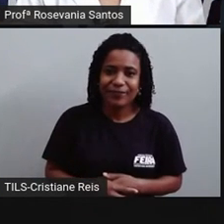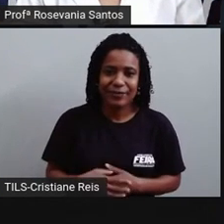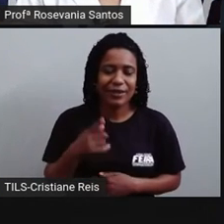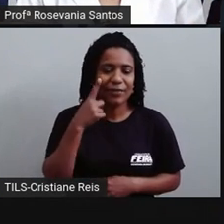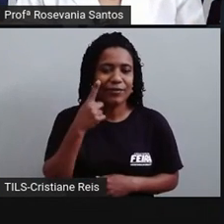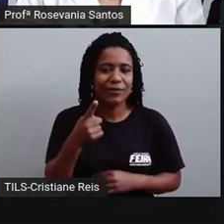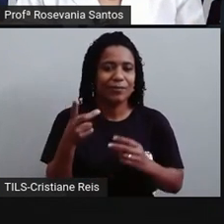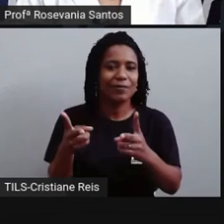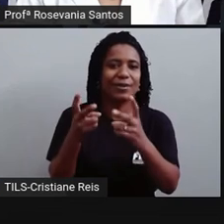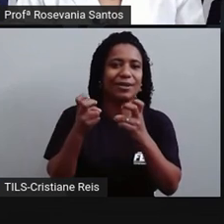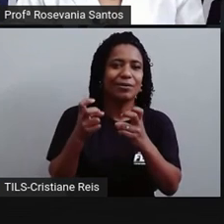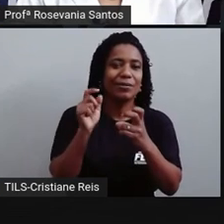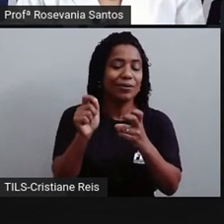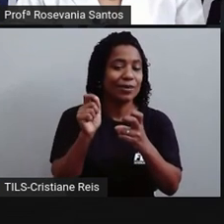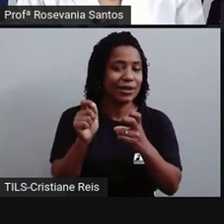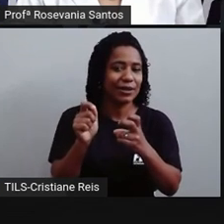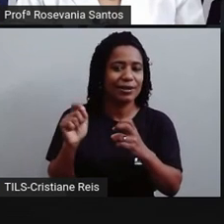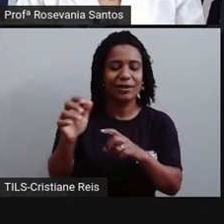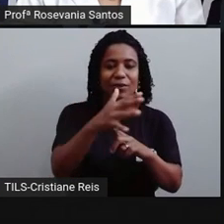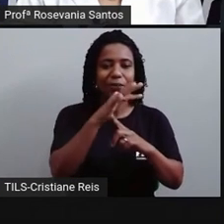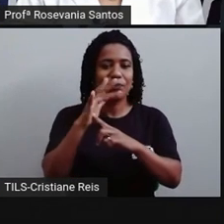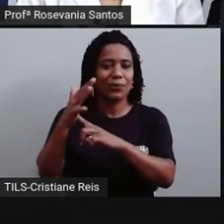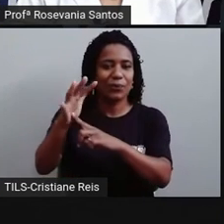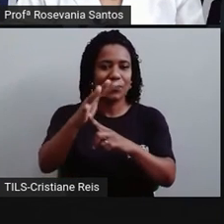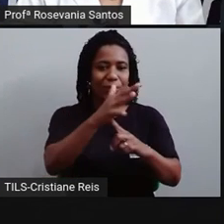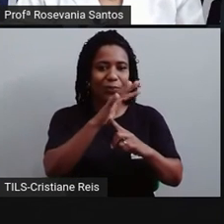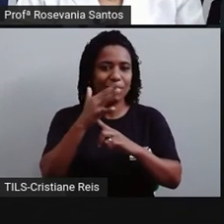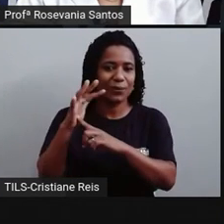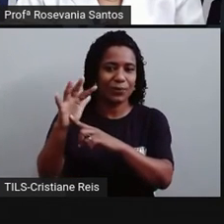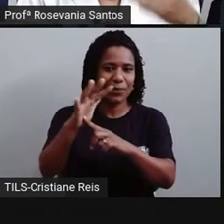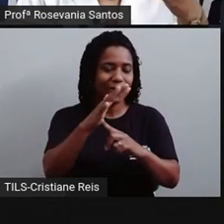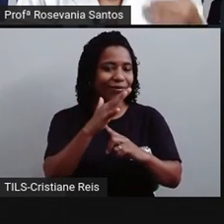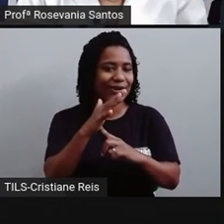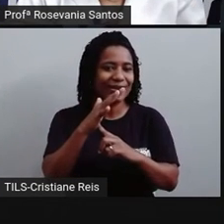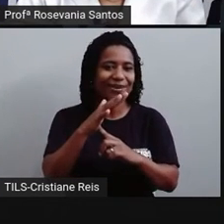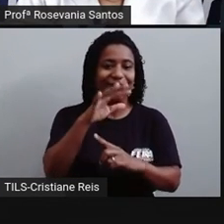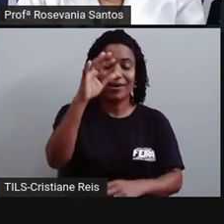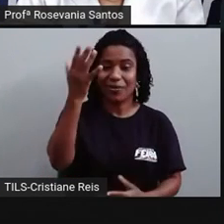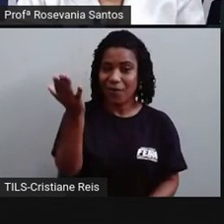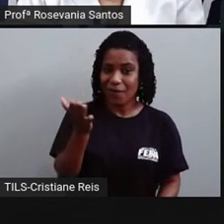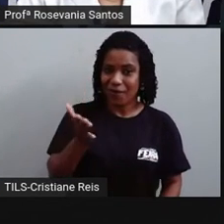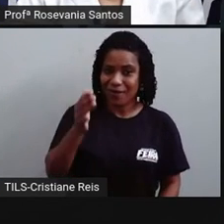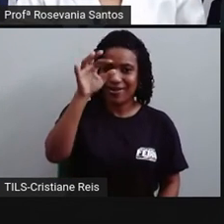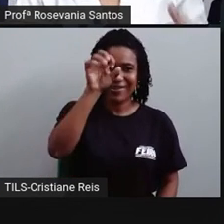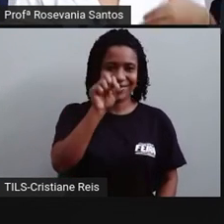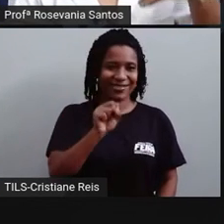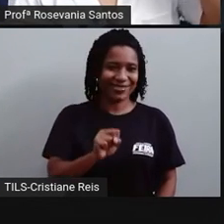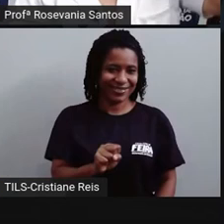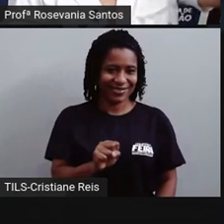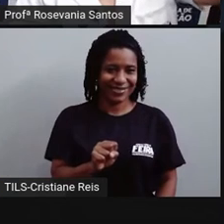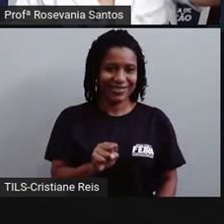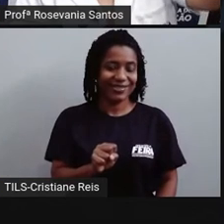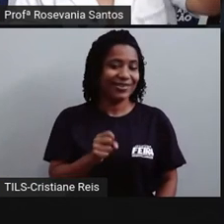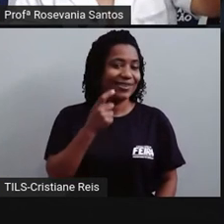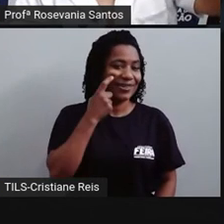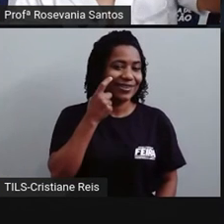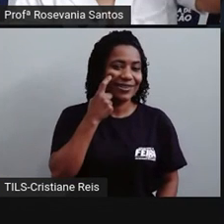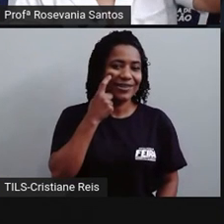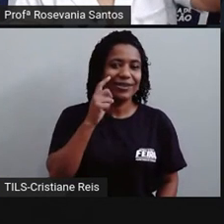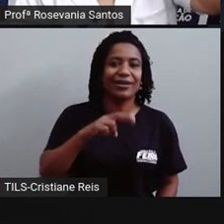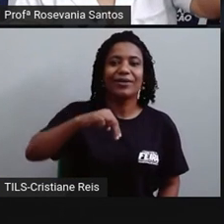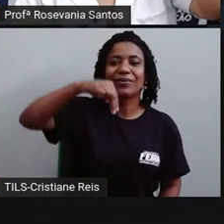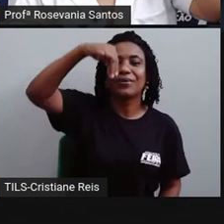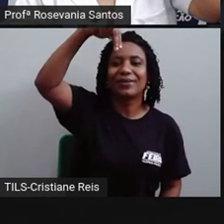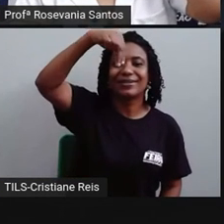A gente tem o quê? Primavera no hemisfério sul, que é esse momento que a gente está vivendo agora. Olha o que a gente tem no hemisfério